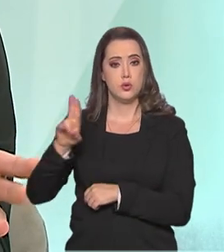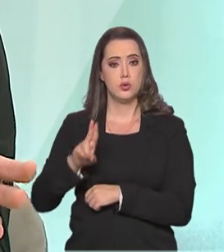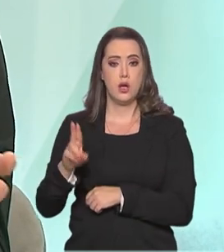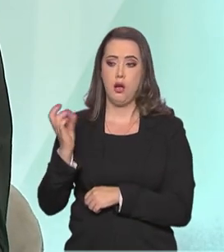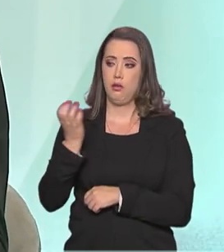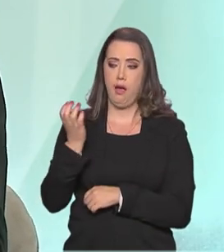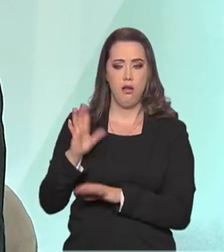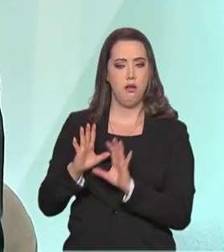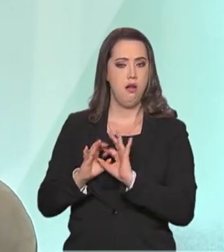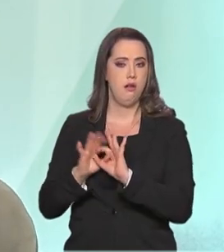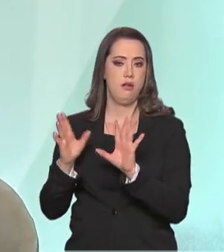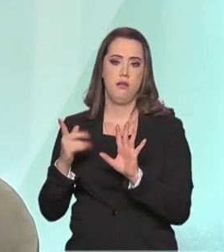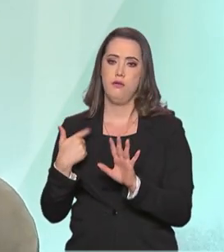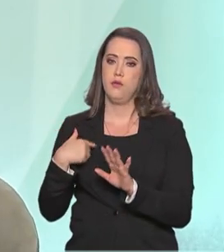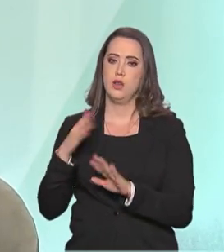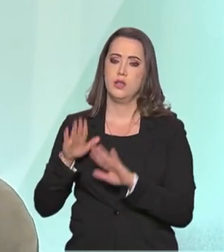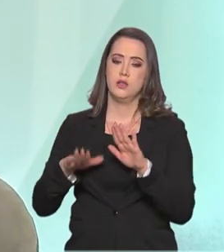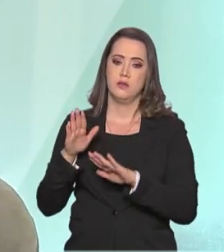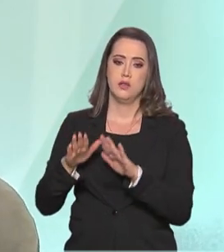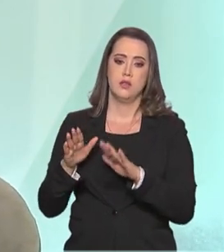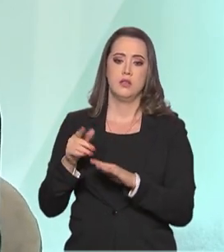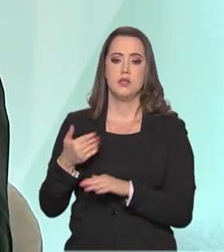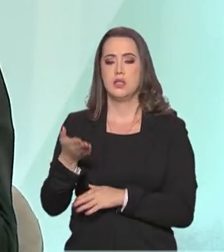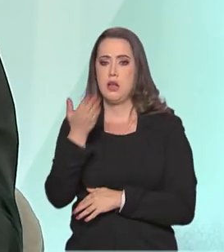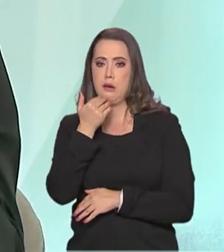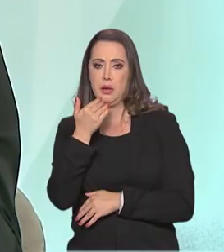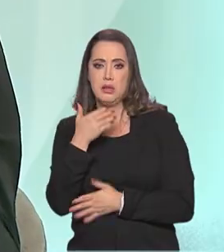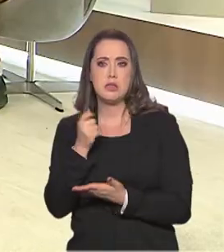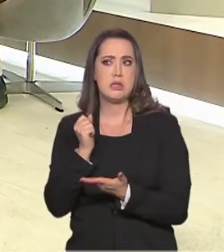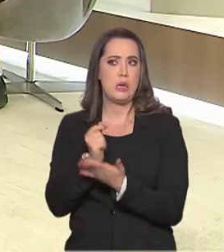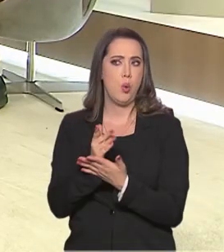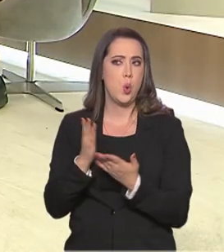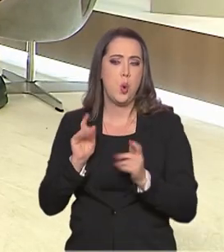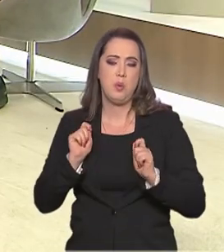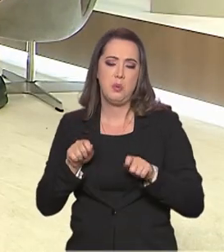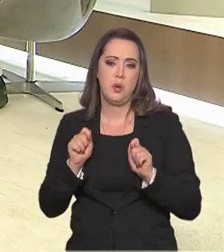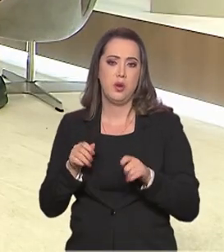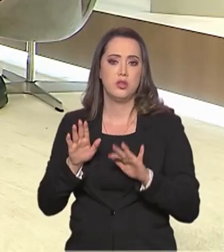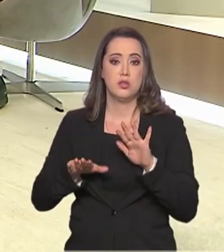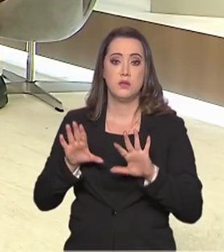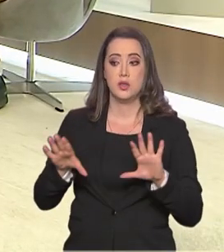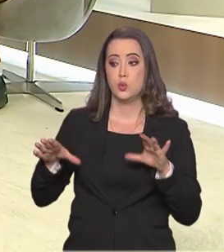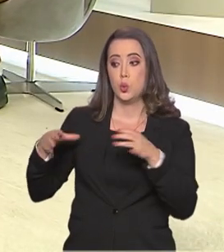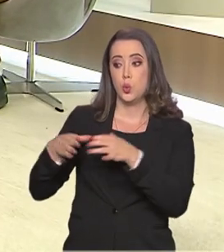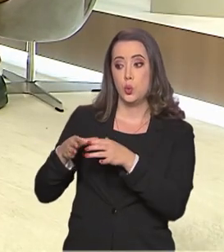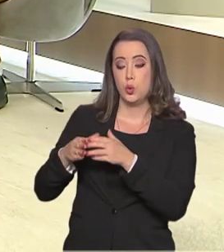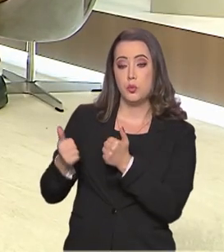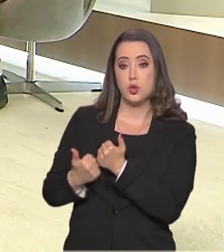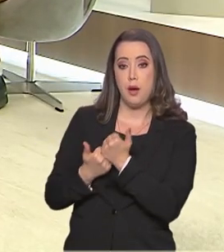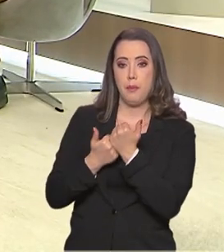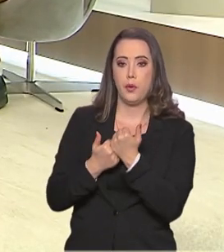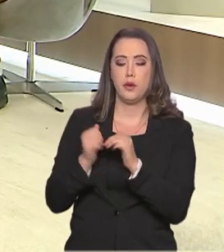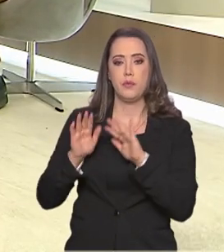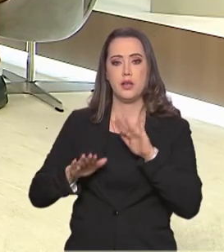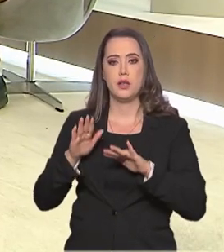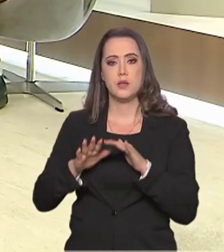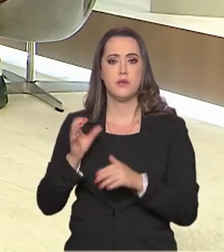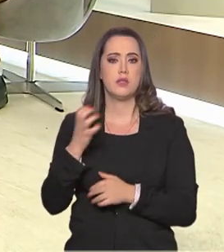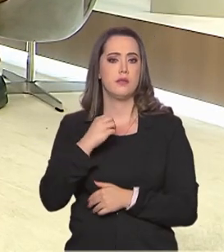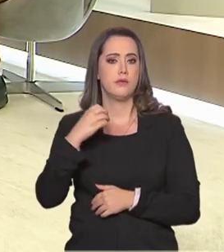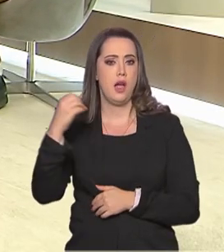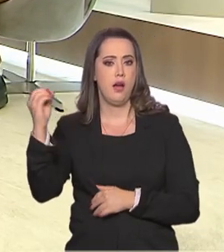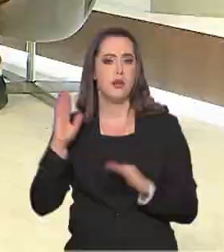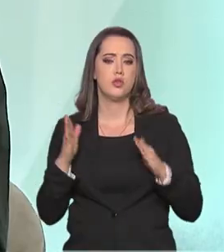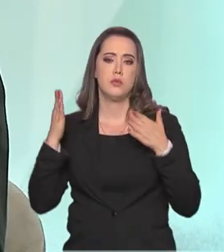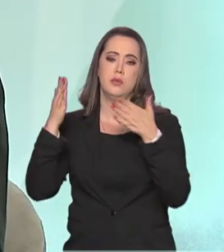como ele bem entender. Seja na suplementação alimentar, seja na sua equipe multidisciplinar, às vezes em viagens e